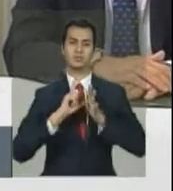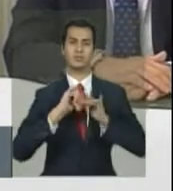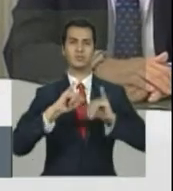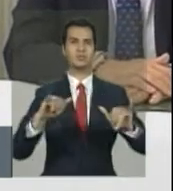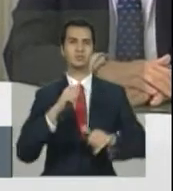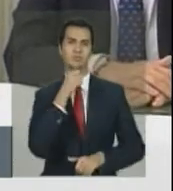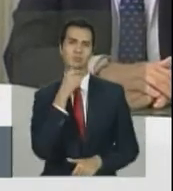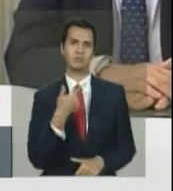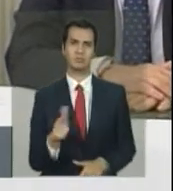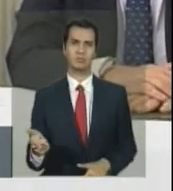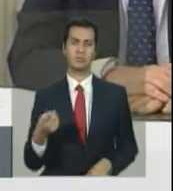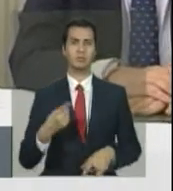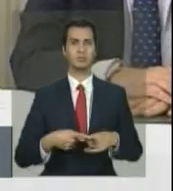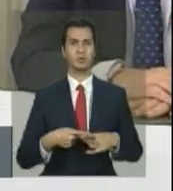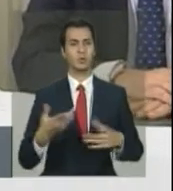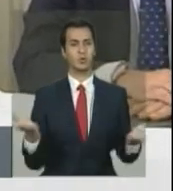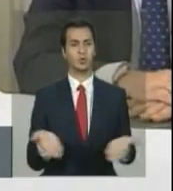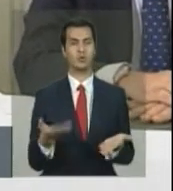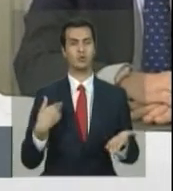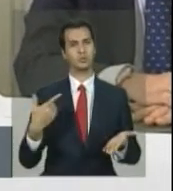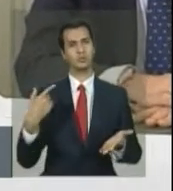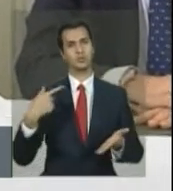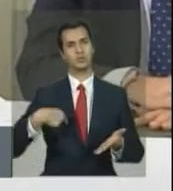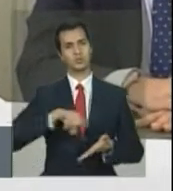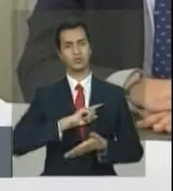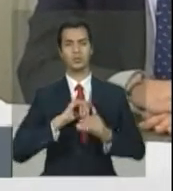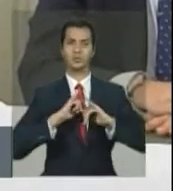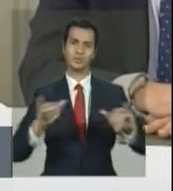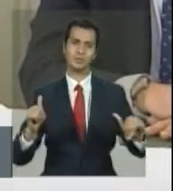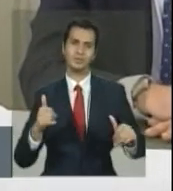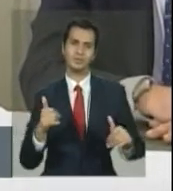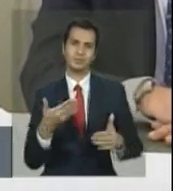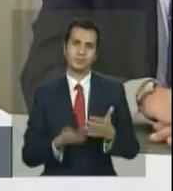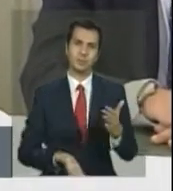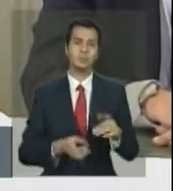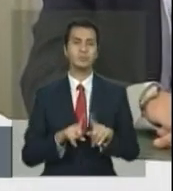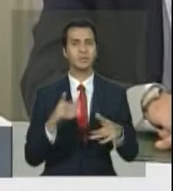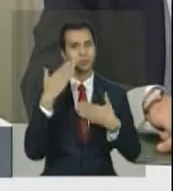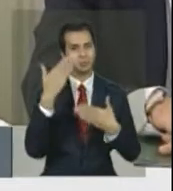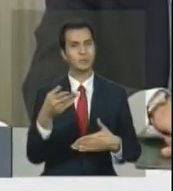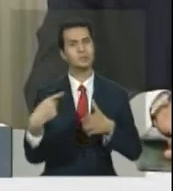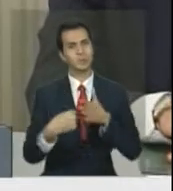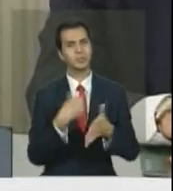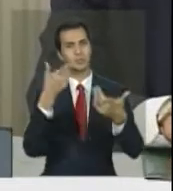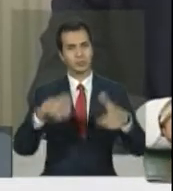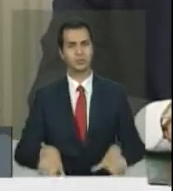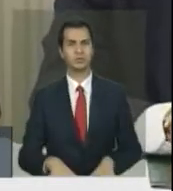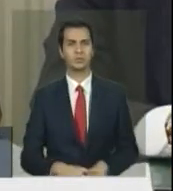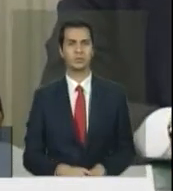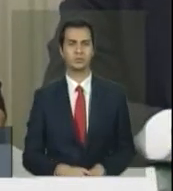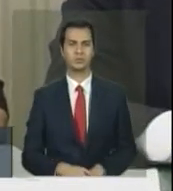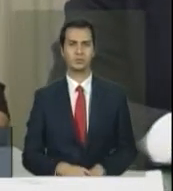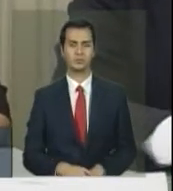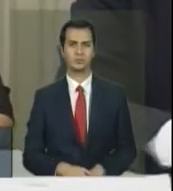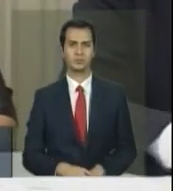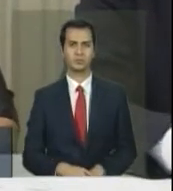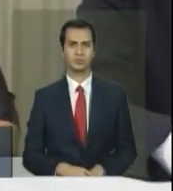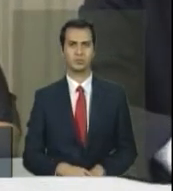porque senão a gente furava nosso balanço hoje também. Então, obrigado por perguntar de novo. Olha só,